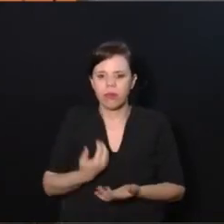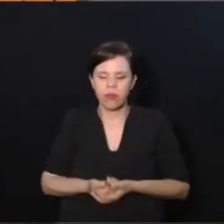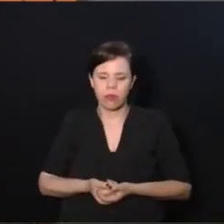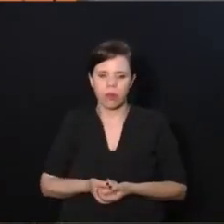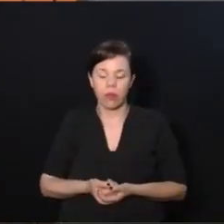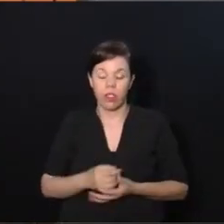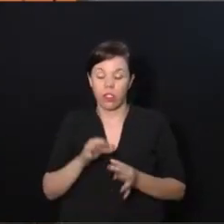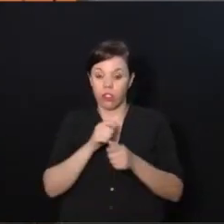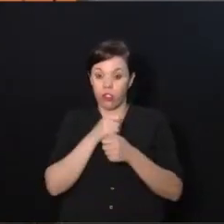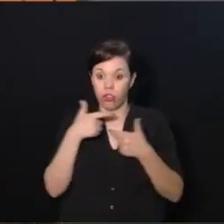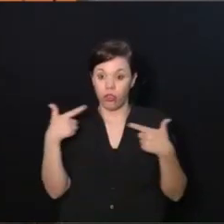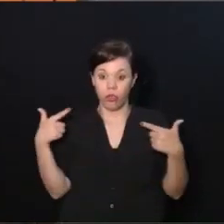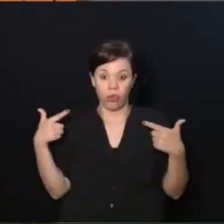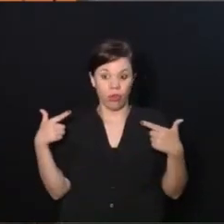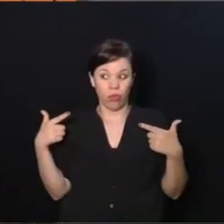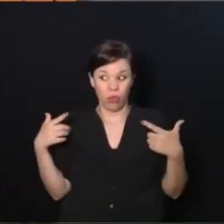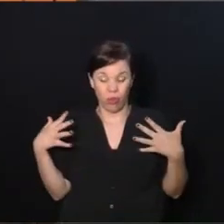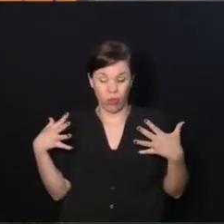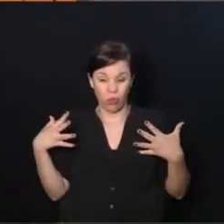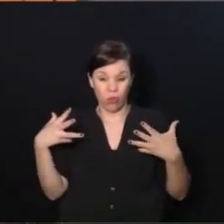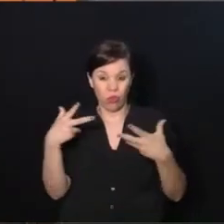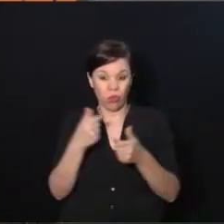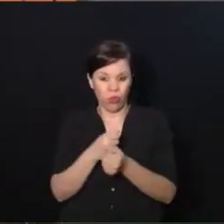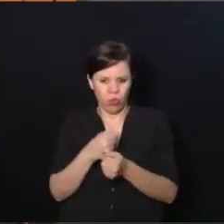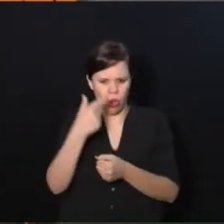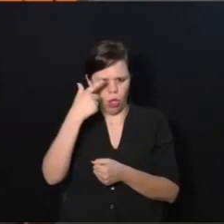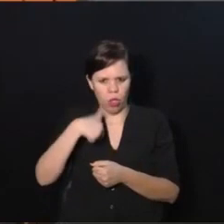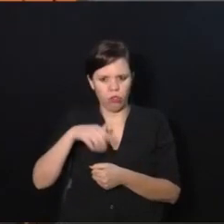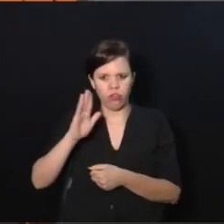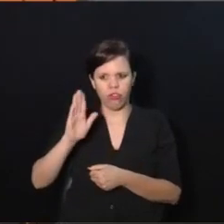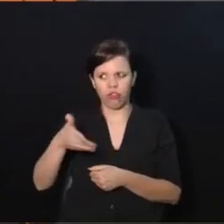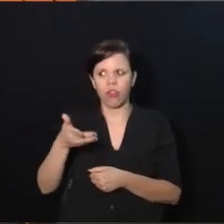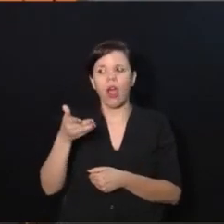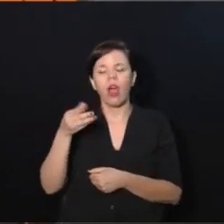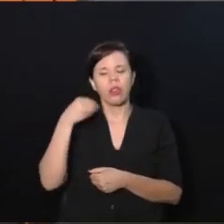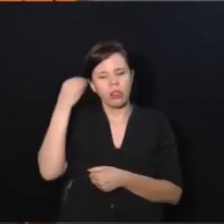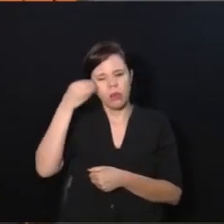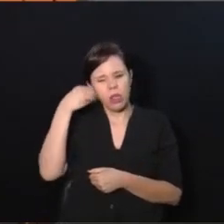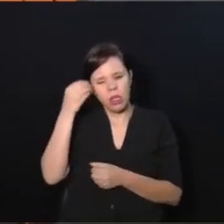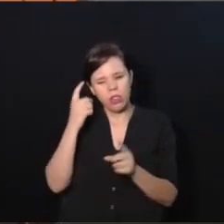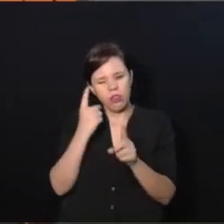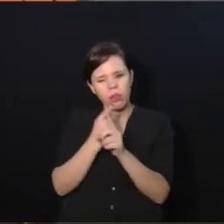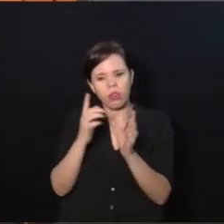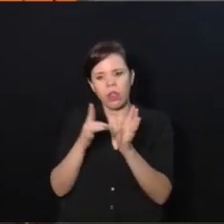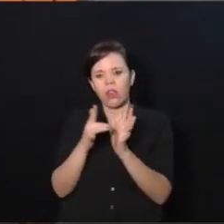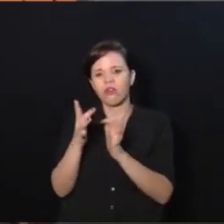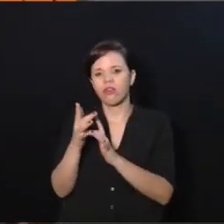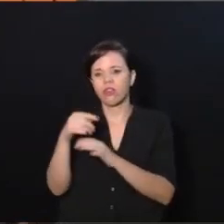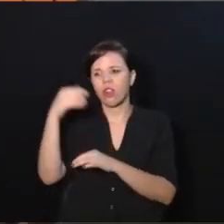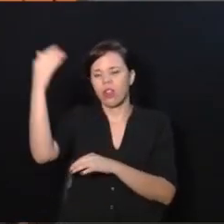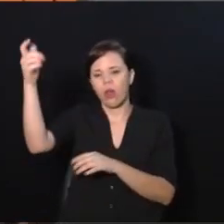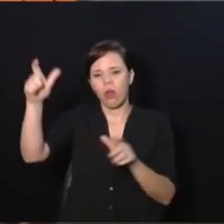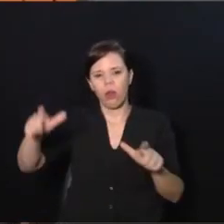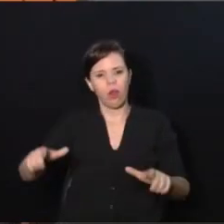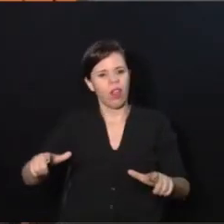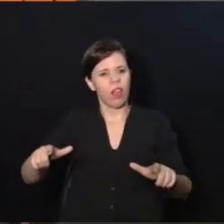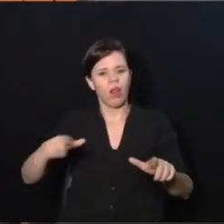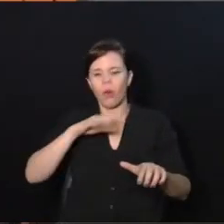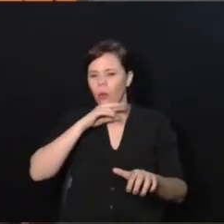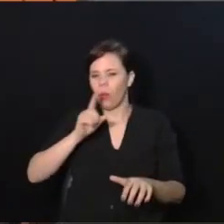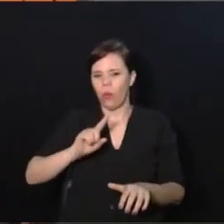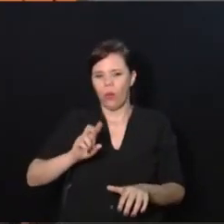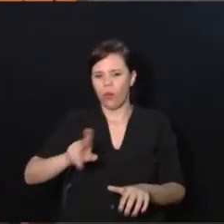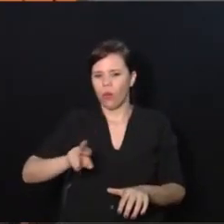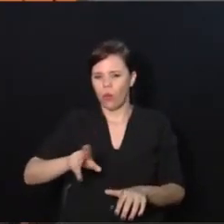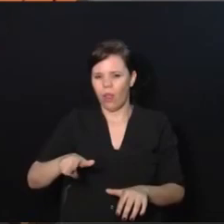A sorte de todo mundo é que, assim, como eu já fui lá fora, eu já sei que lá fora não é um lugar ruim. Mas